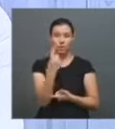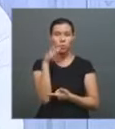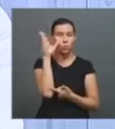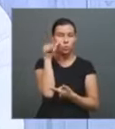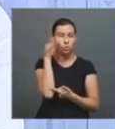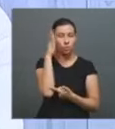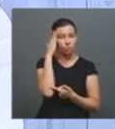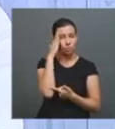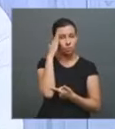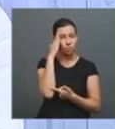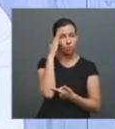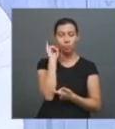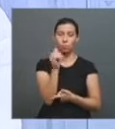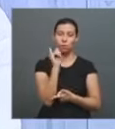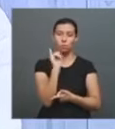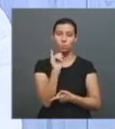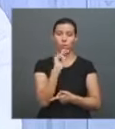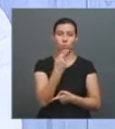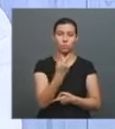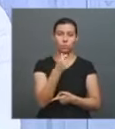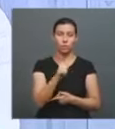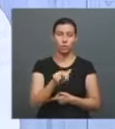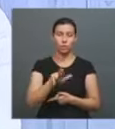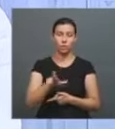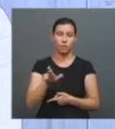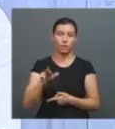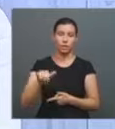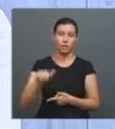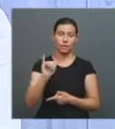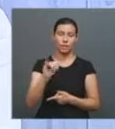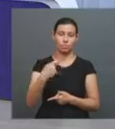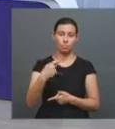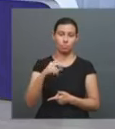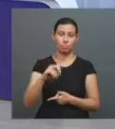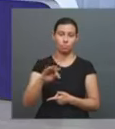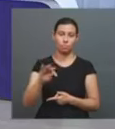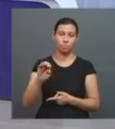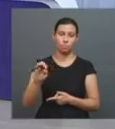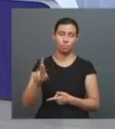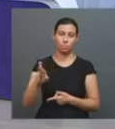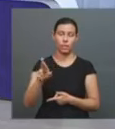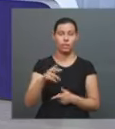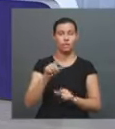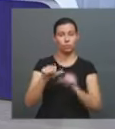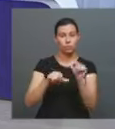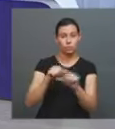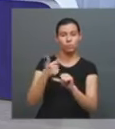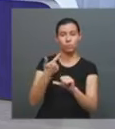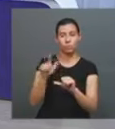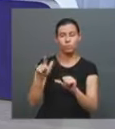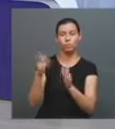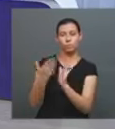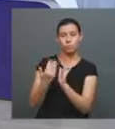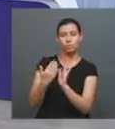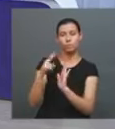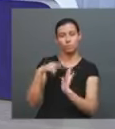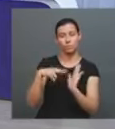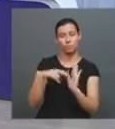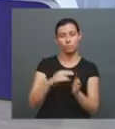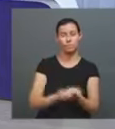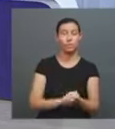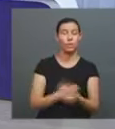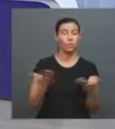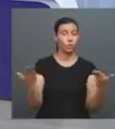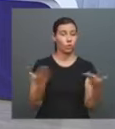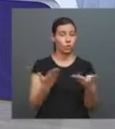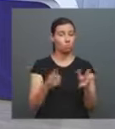Então, eu acho válido. Você começa com o Harry Potter, depois vai passando para outros livros, vai ficar só nisso. Ótimo. Hoje uma tendência que